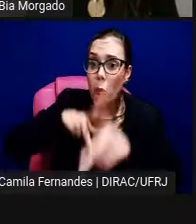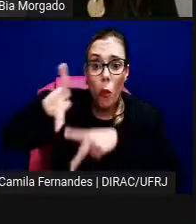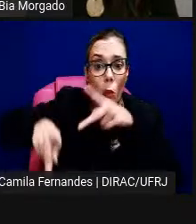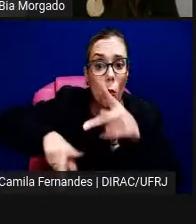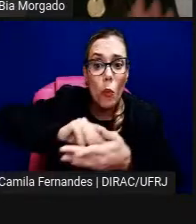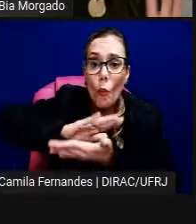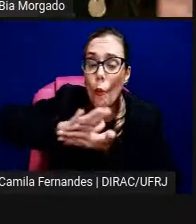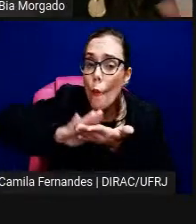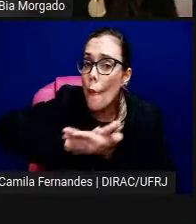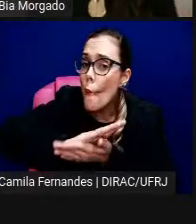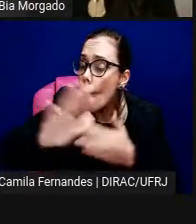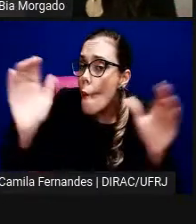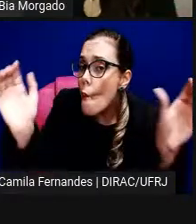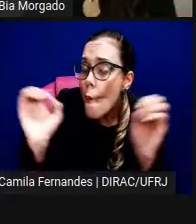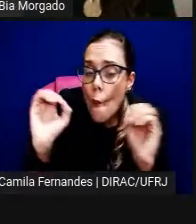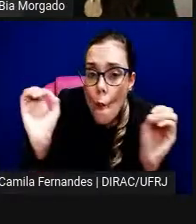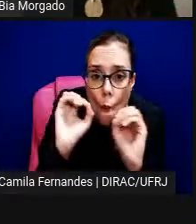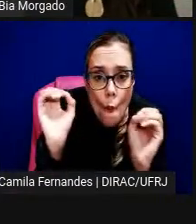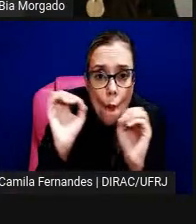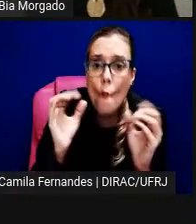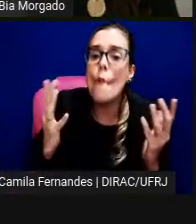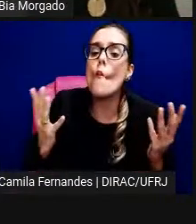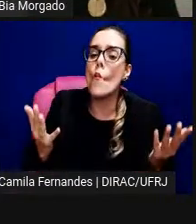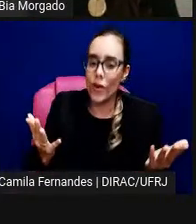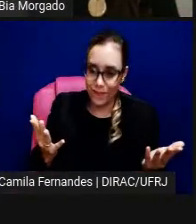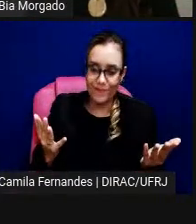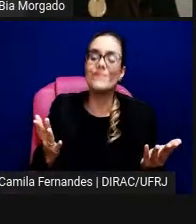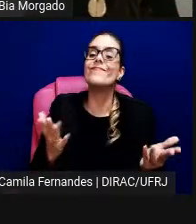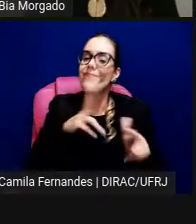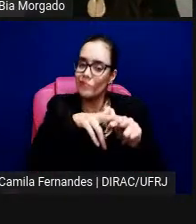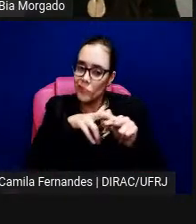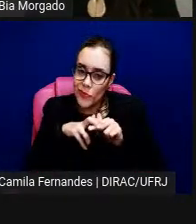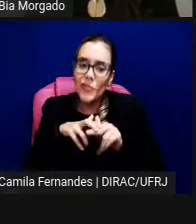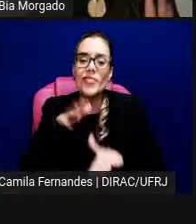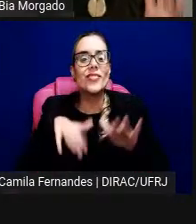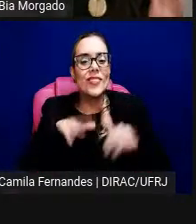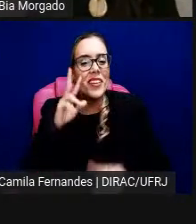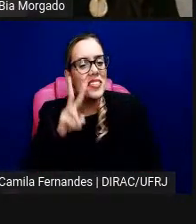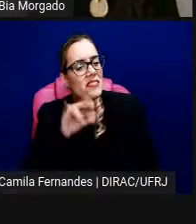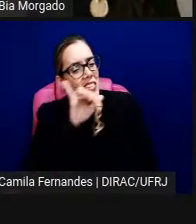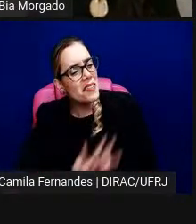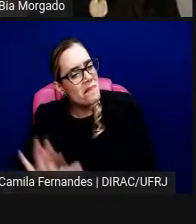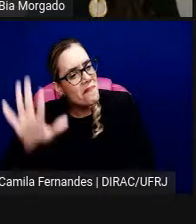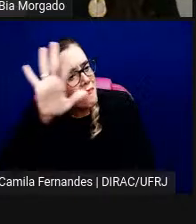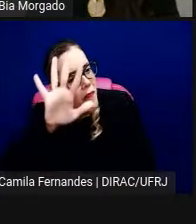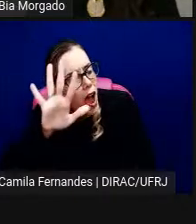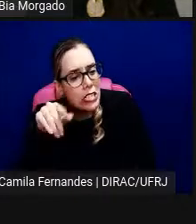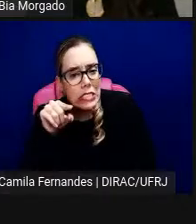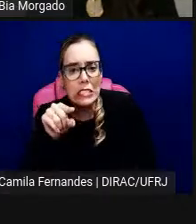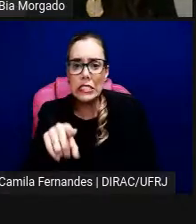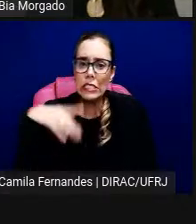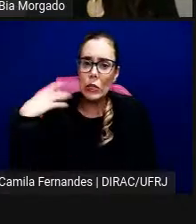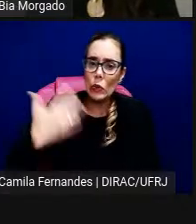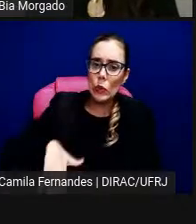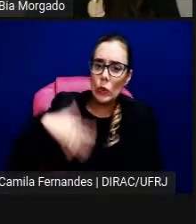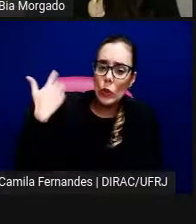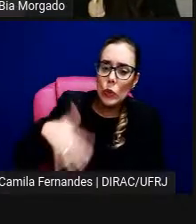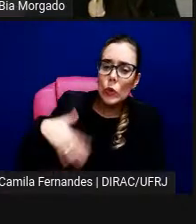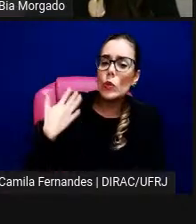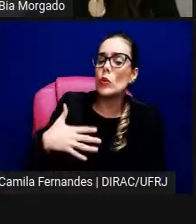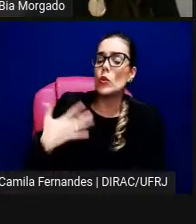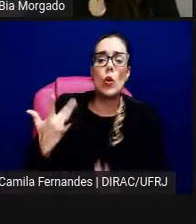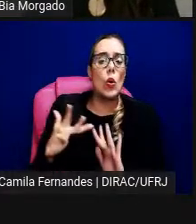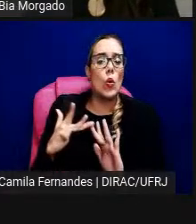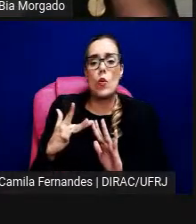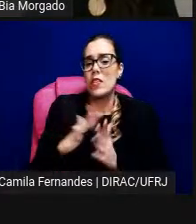fosse o bicho da Elidia Clark, é um clássico, que a sempre vê aquela imagem dele sacralizada, sem contato com ninguém,